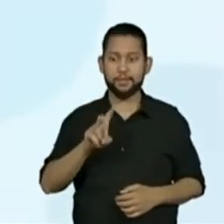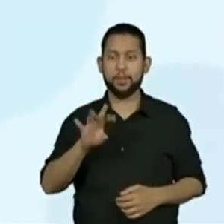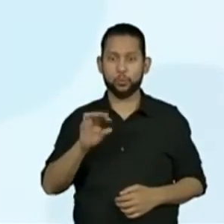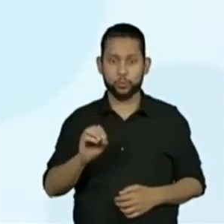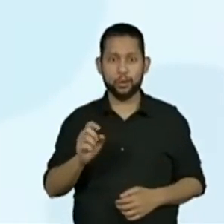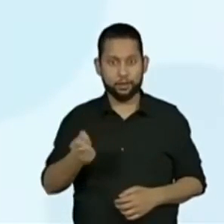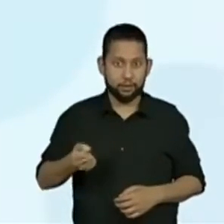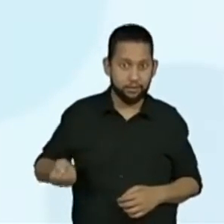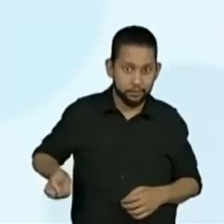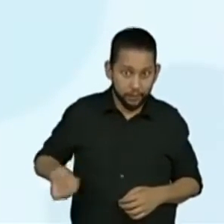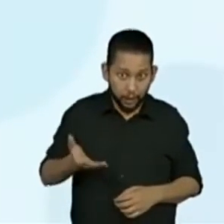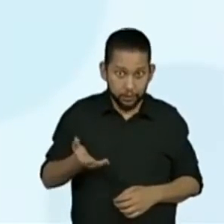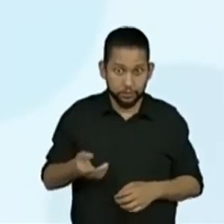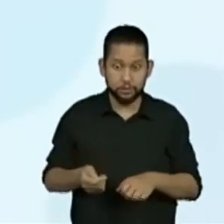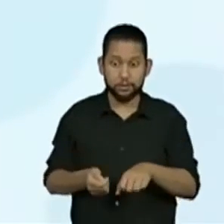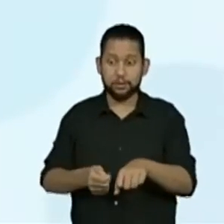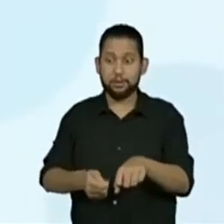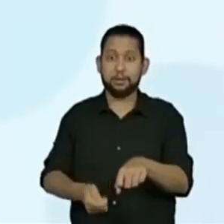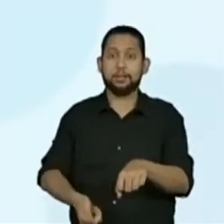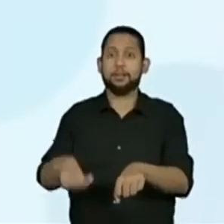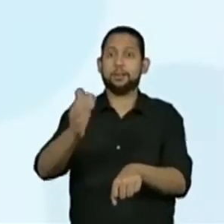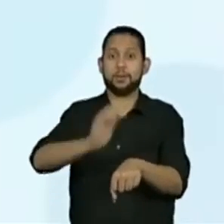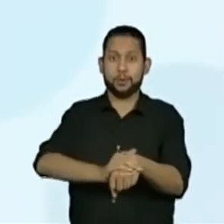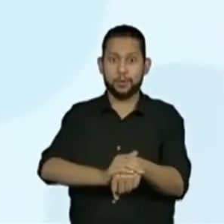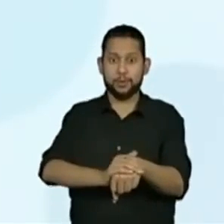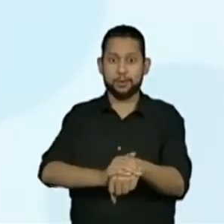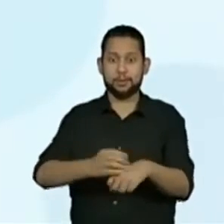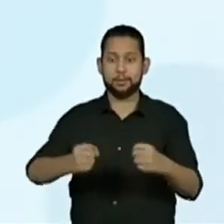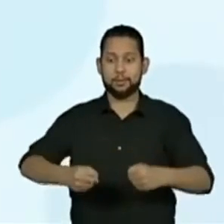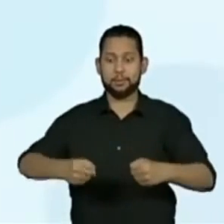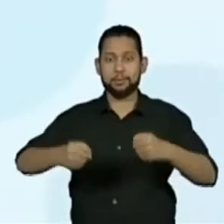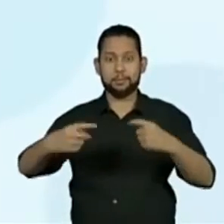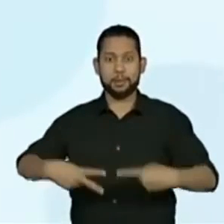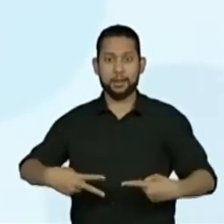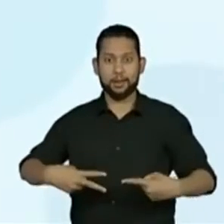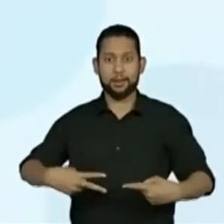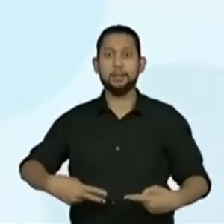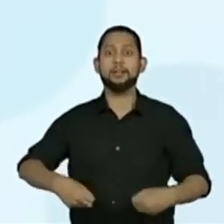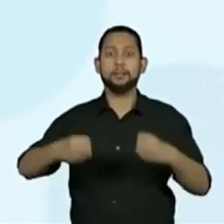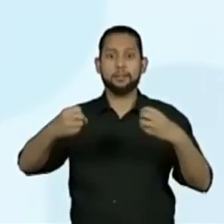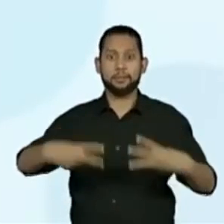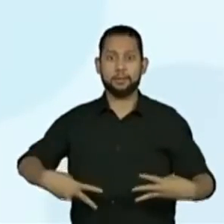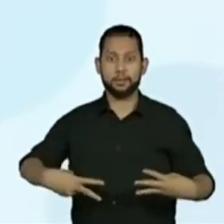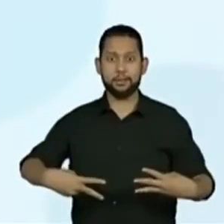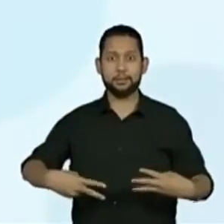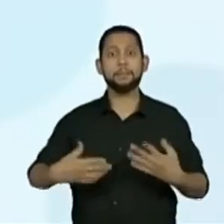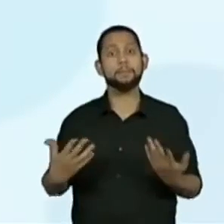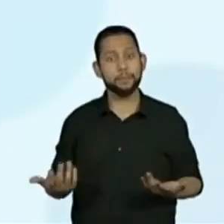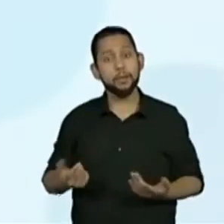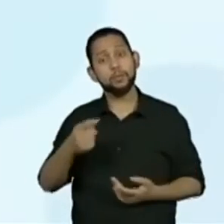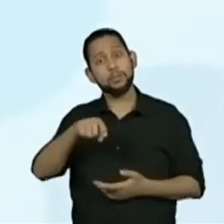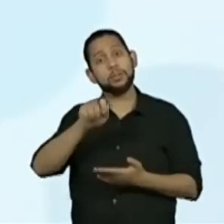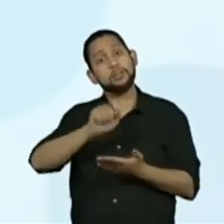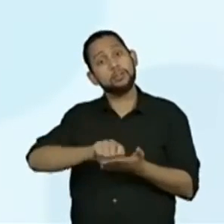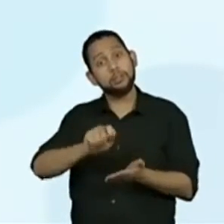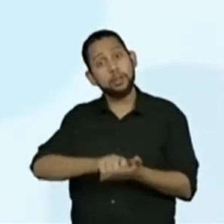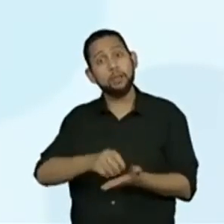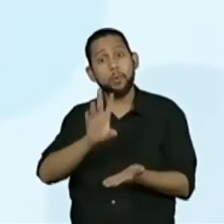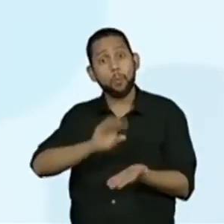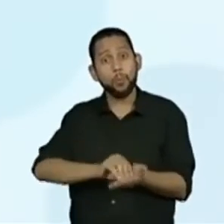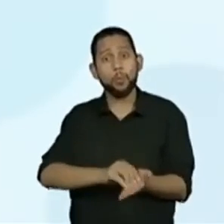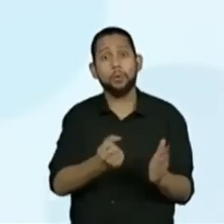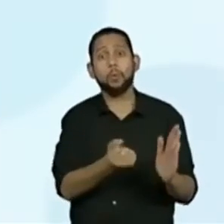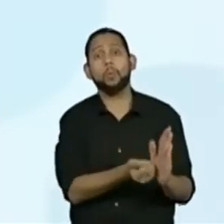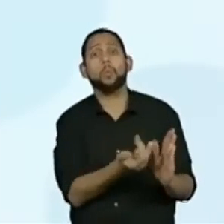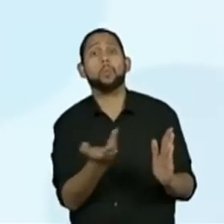O jogo de um dado? O cara e coroa? O parou ímpar? E também quero que vocês anotem o espaço amostral desse evento que